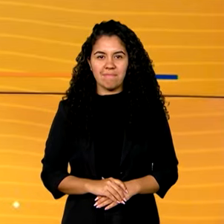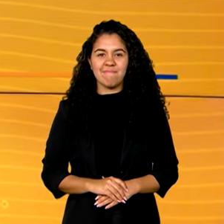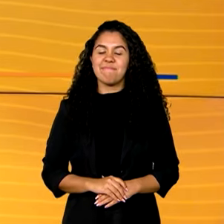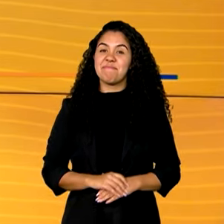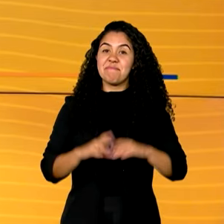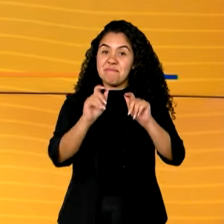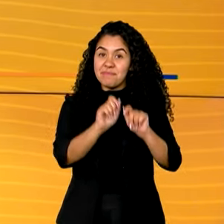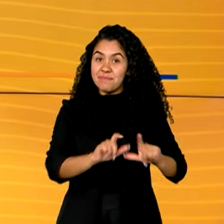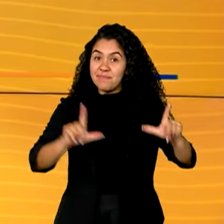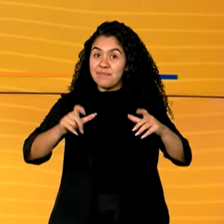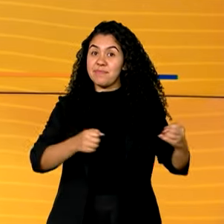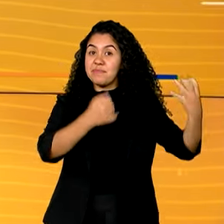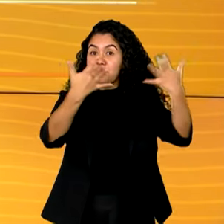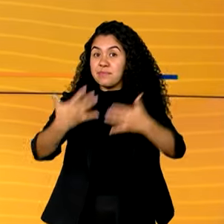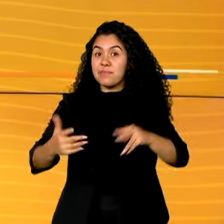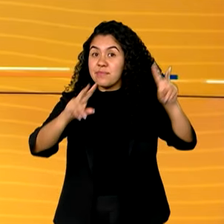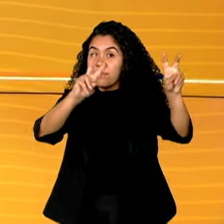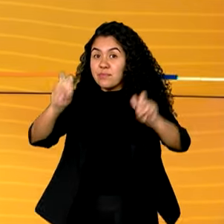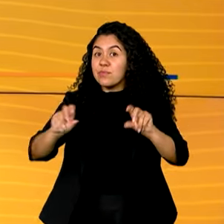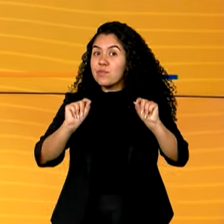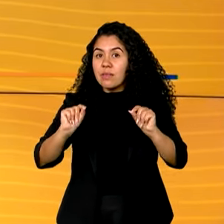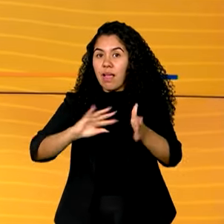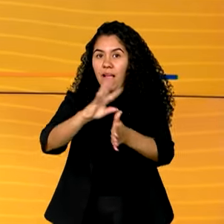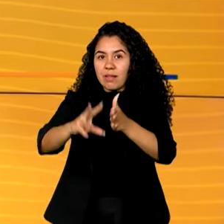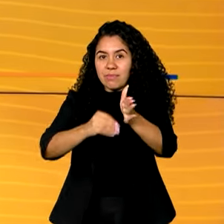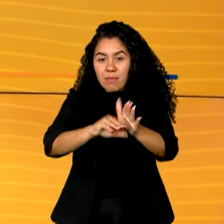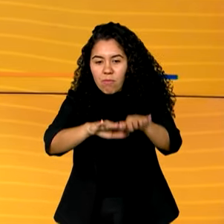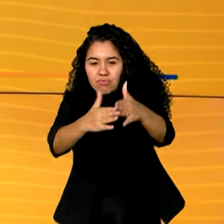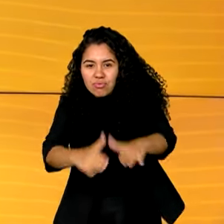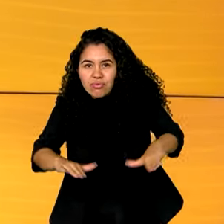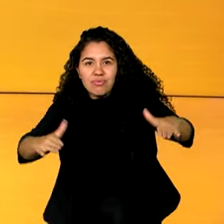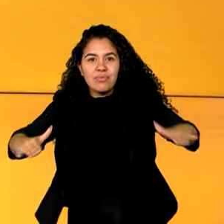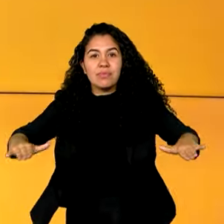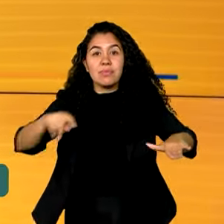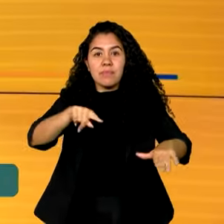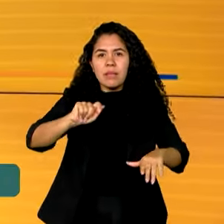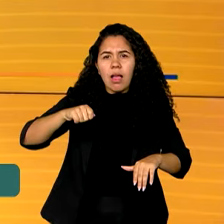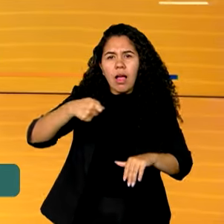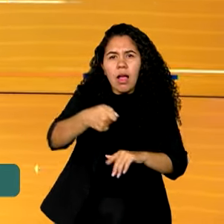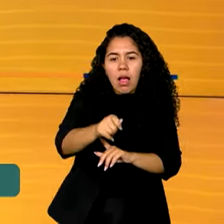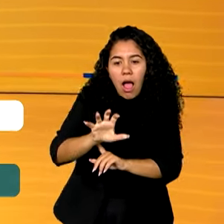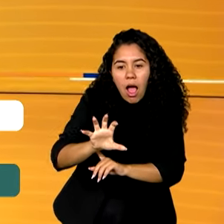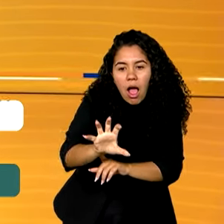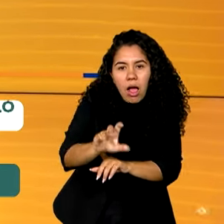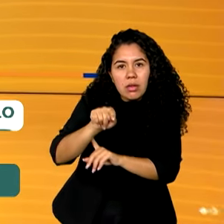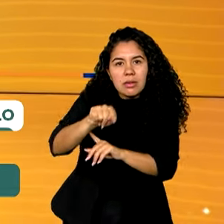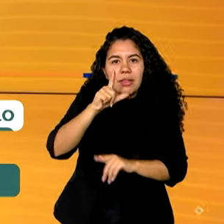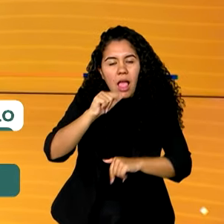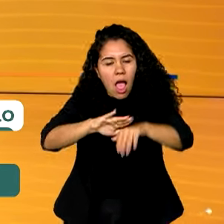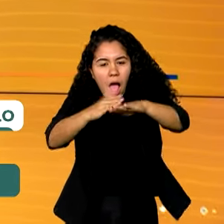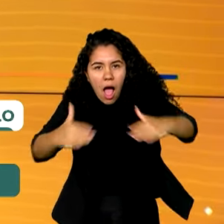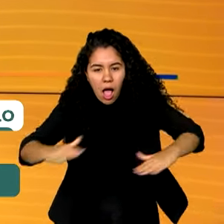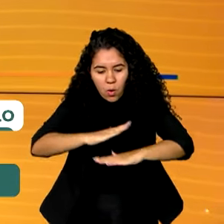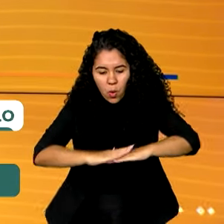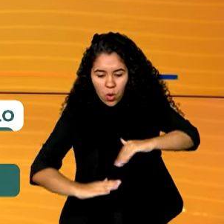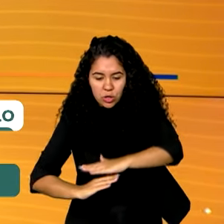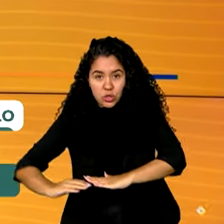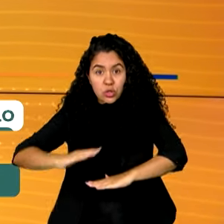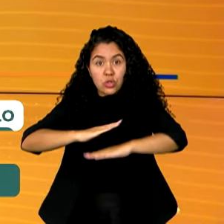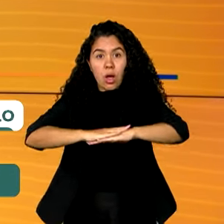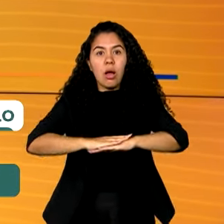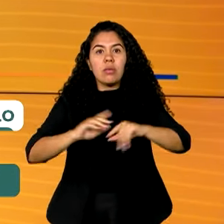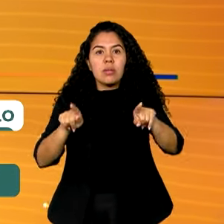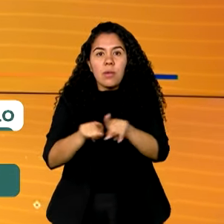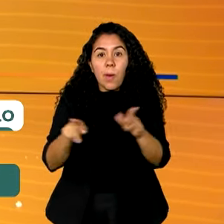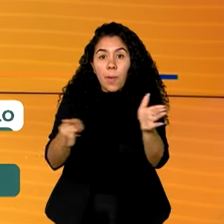Estamos de volta e vamos falar de Amazônia Azul. Esse é o nome dado à região que compreende o mar, o solo e o subsolo marinhos